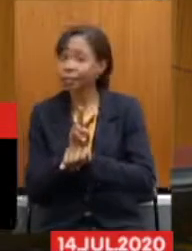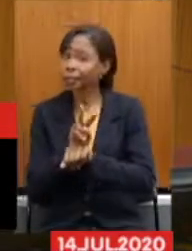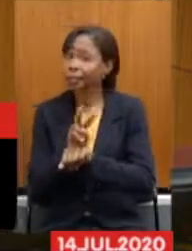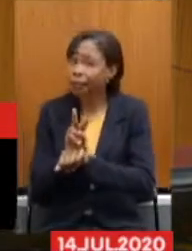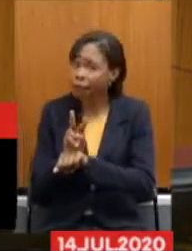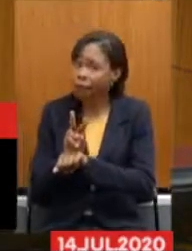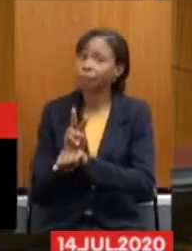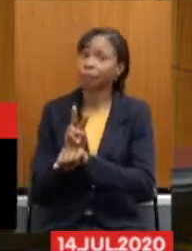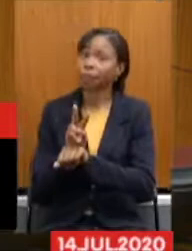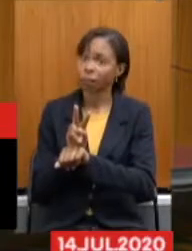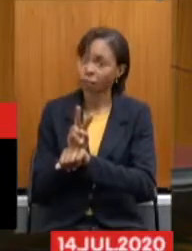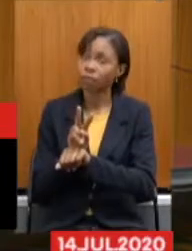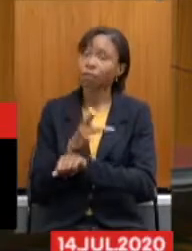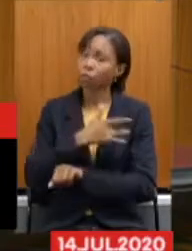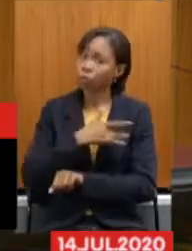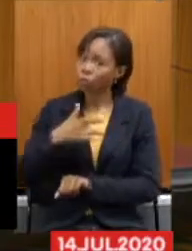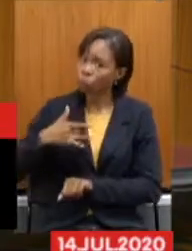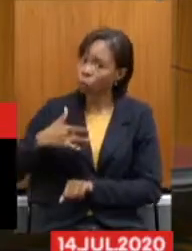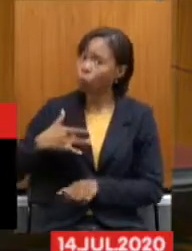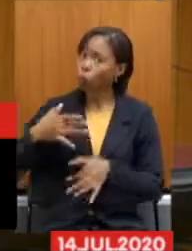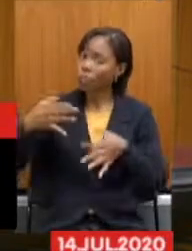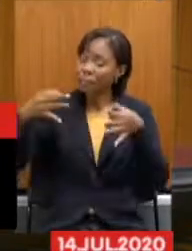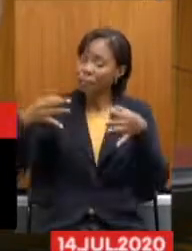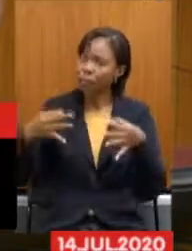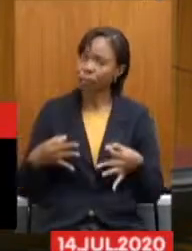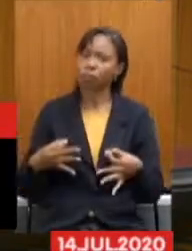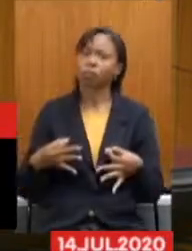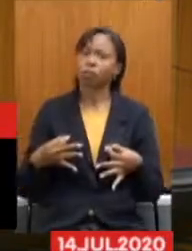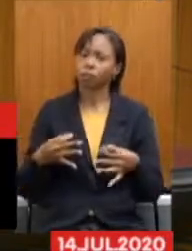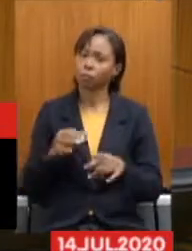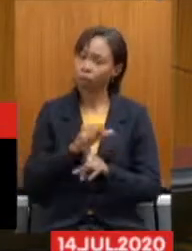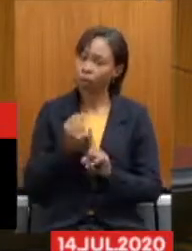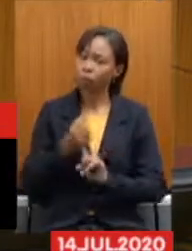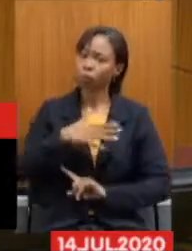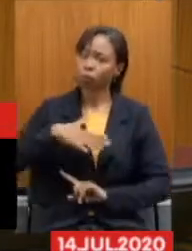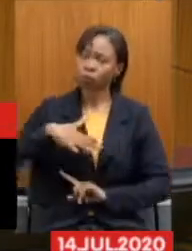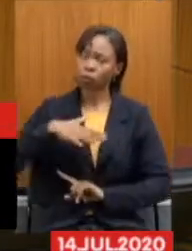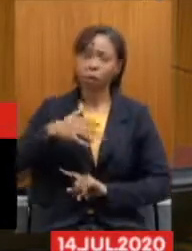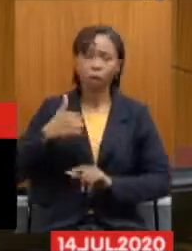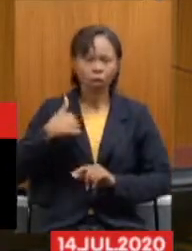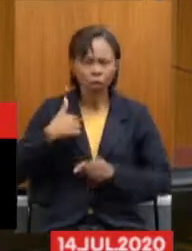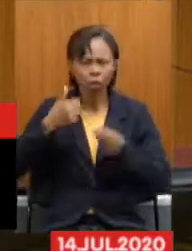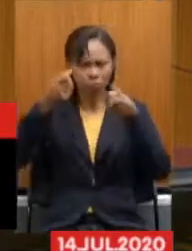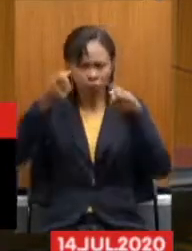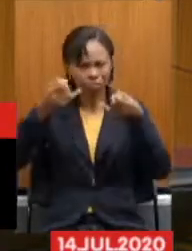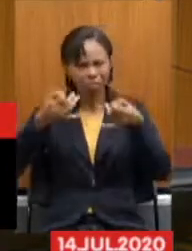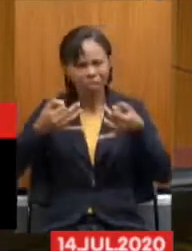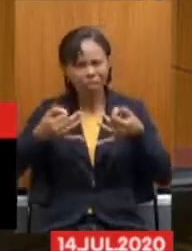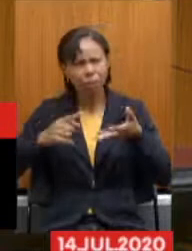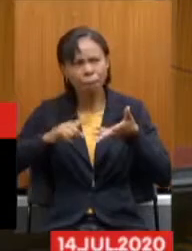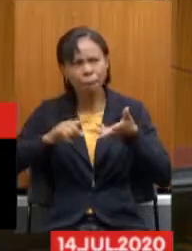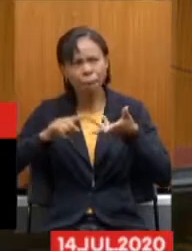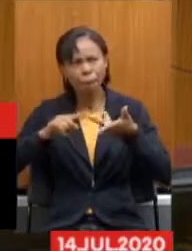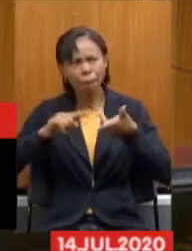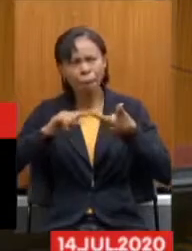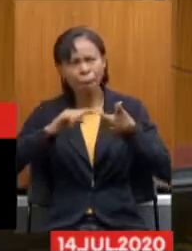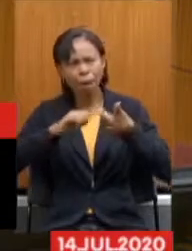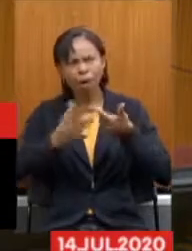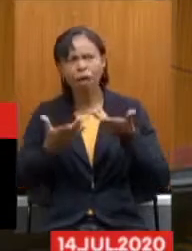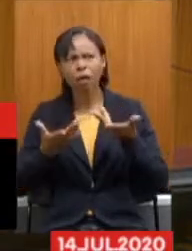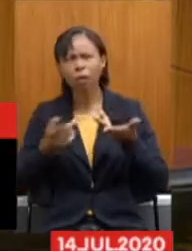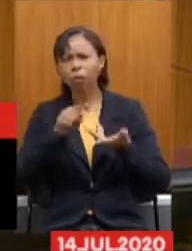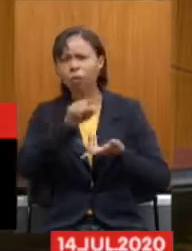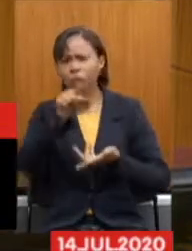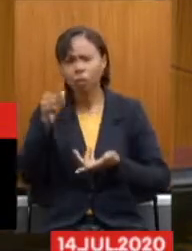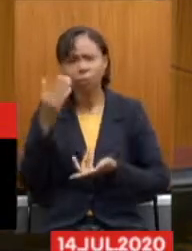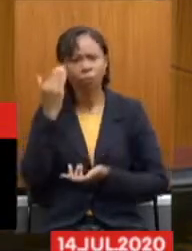pública adequada à população. Eu só fiz essa ilustração para vocês entenderem em que condição